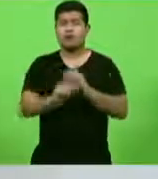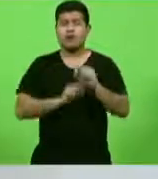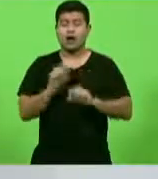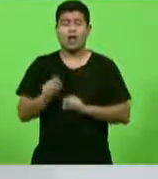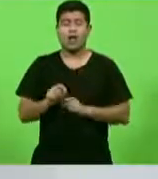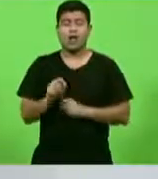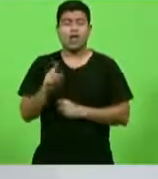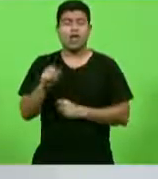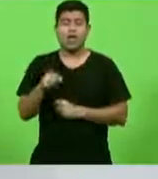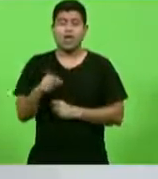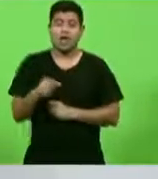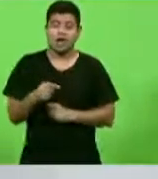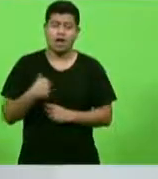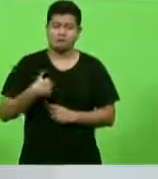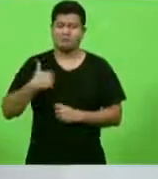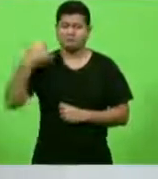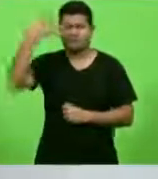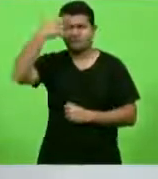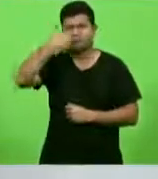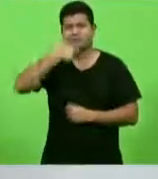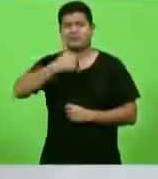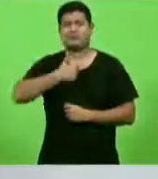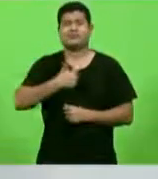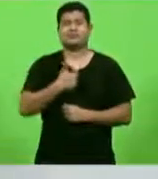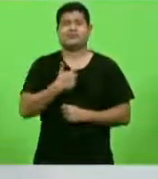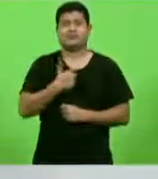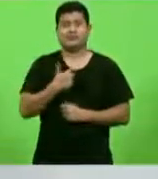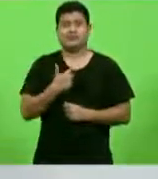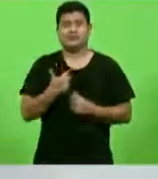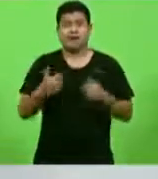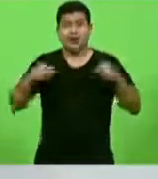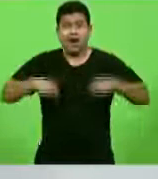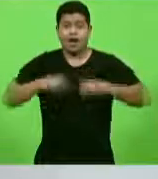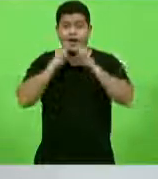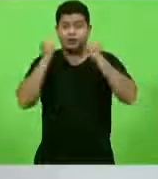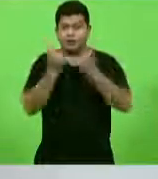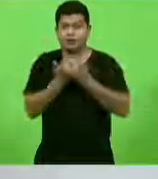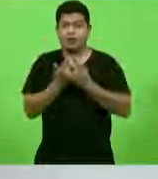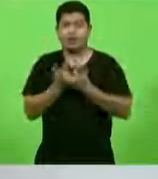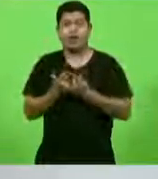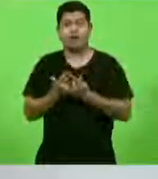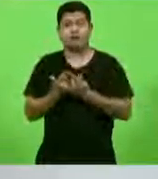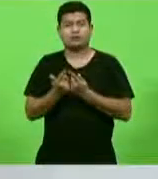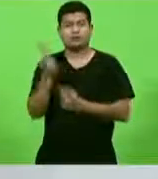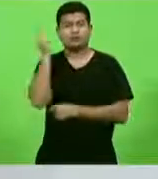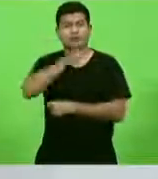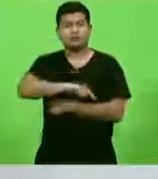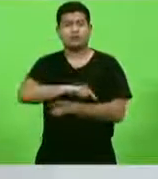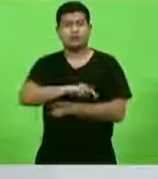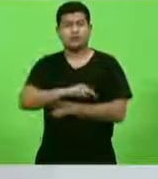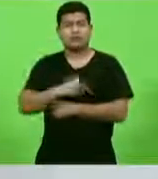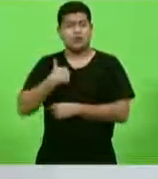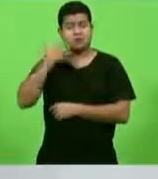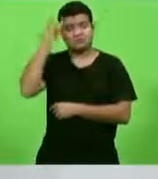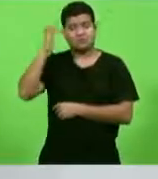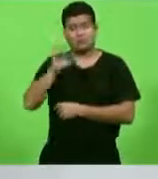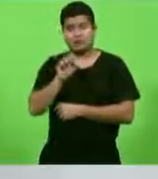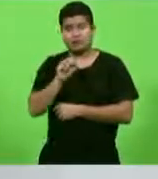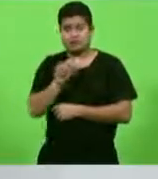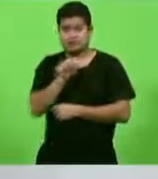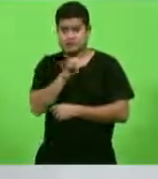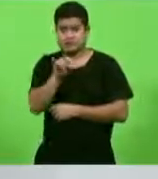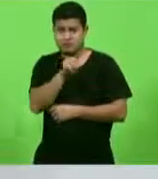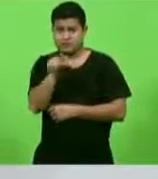é algo muito bonito, muito significativo, que a Lesc fez. Não sei se todos os deputados tiveram